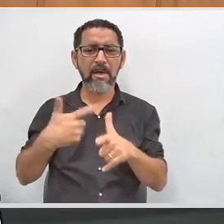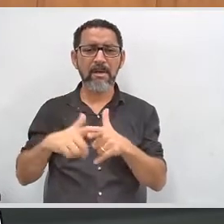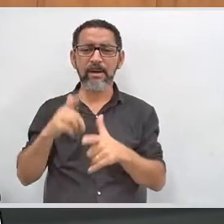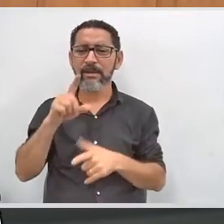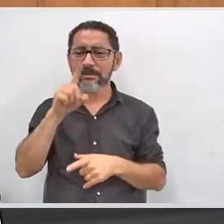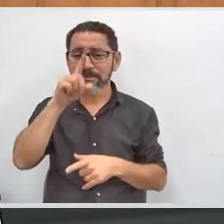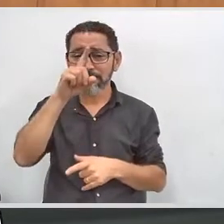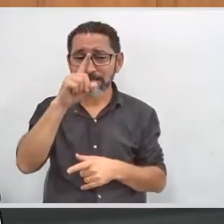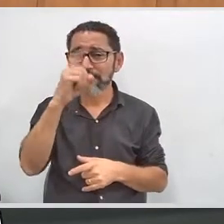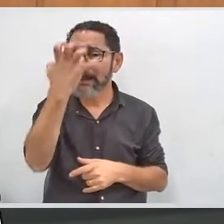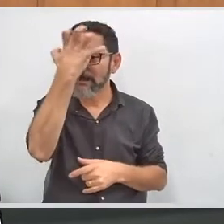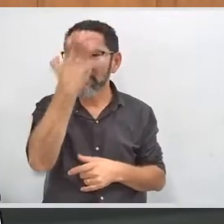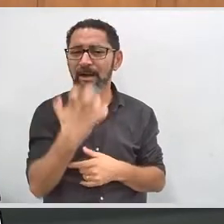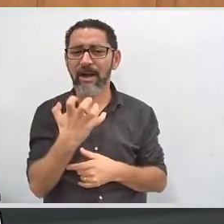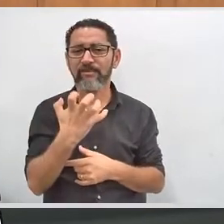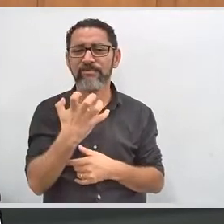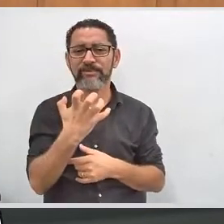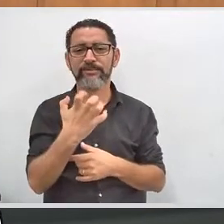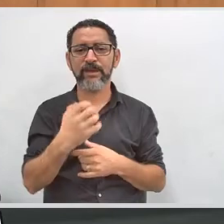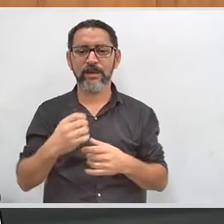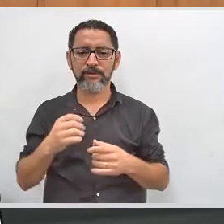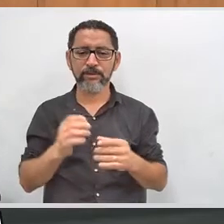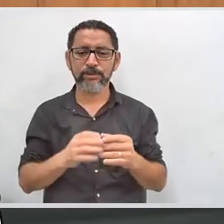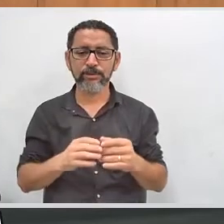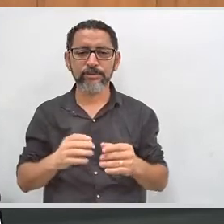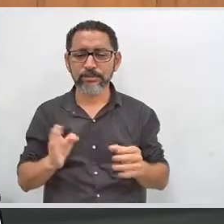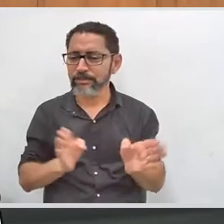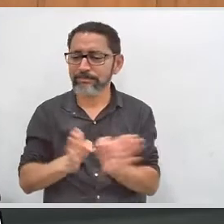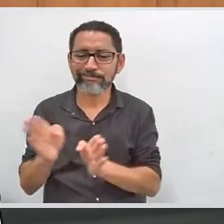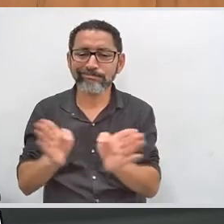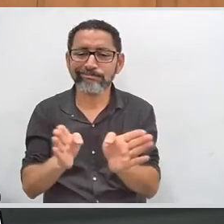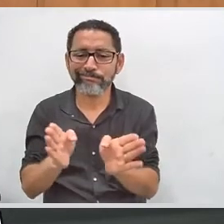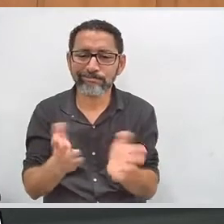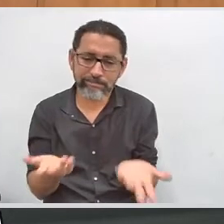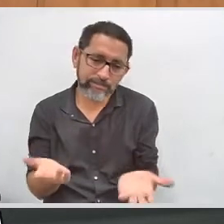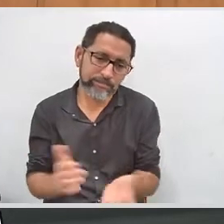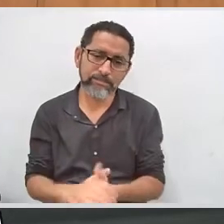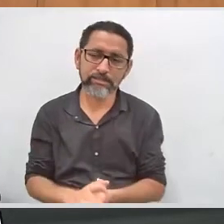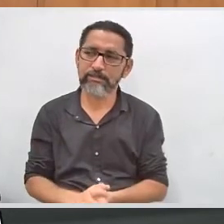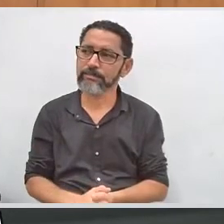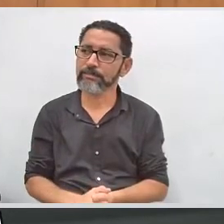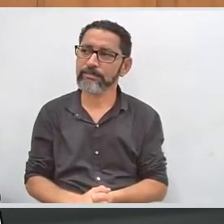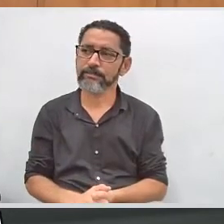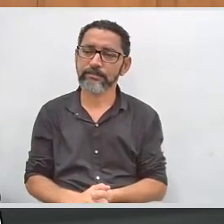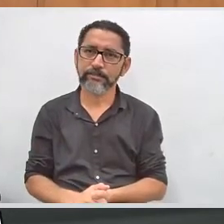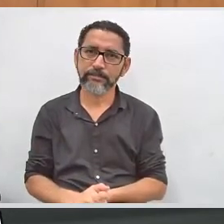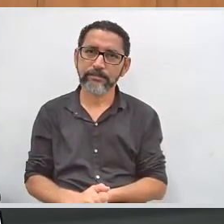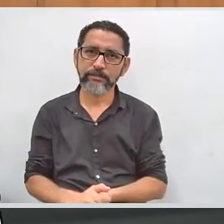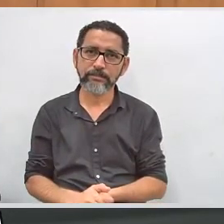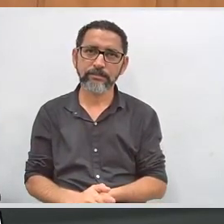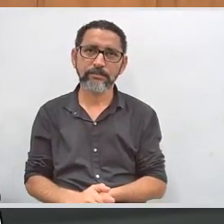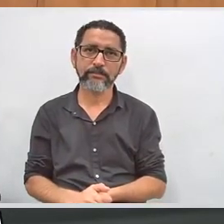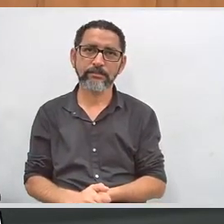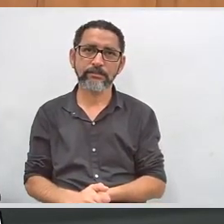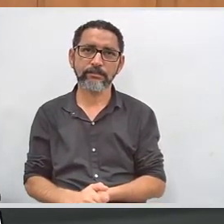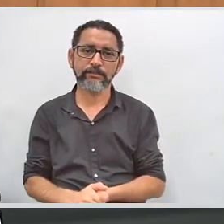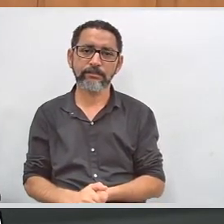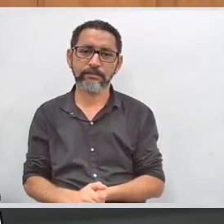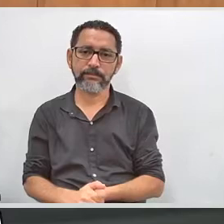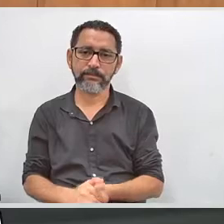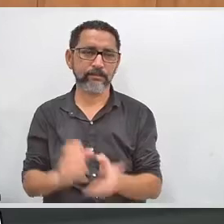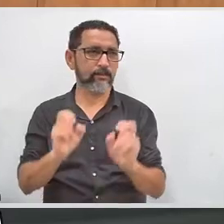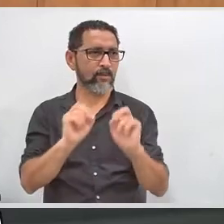parece ser um tratamento equilibrado, comparável à pessoa com deficiência. Ok. Agora, eu vou passar para as